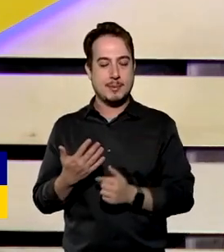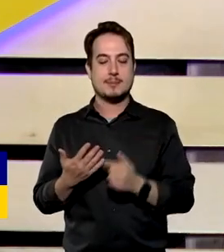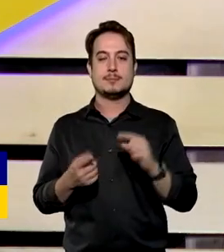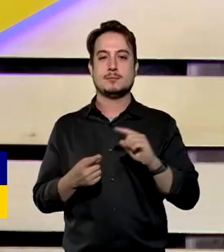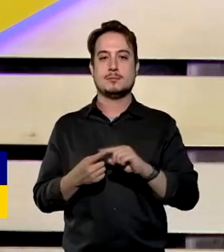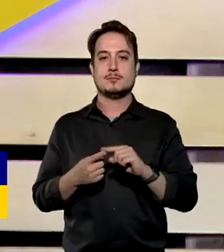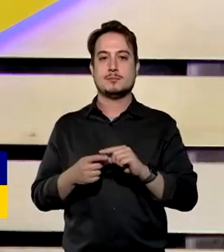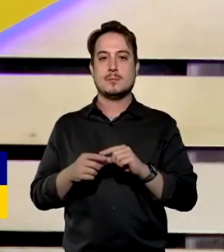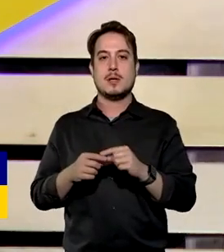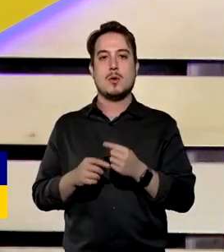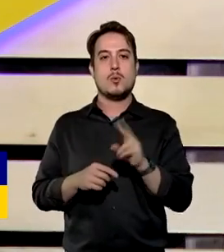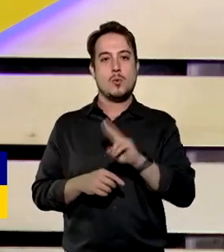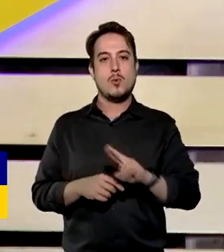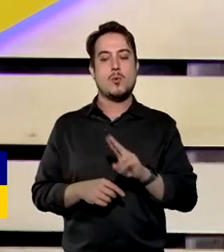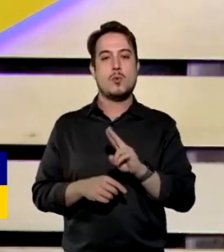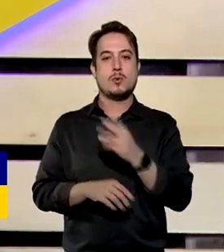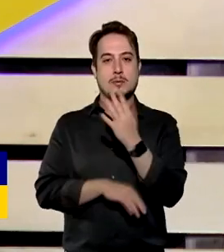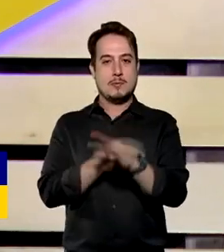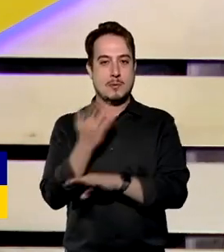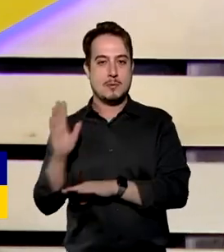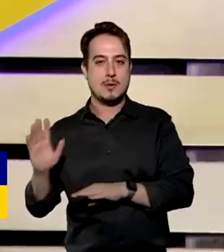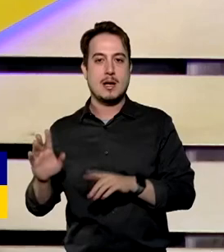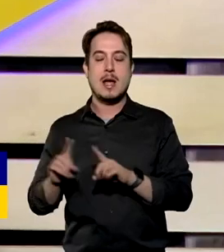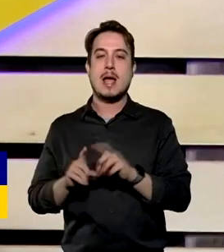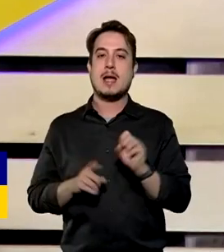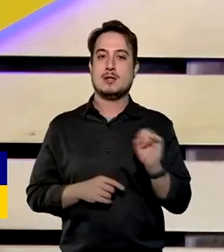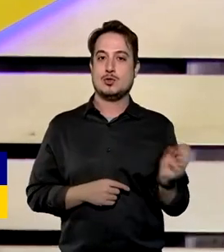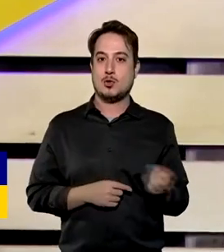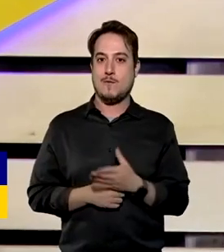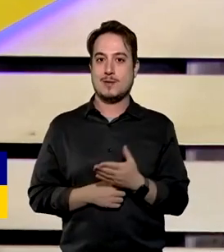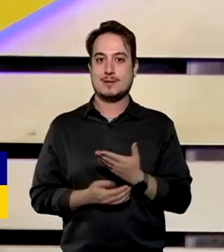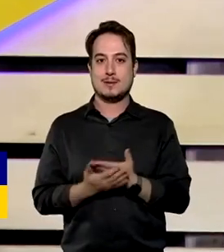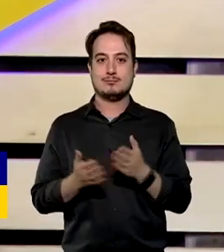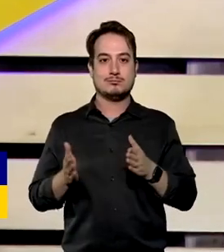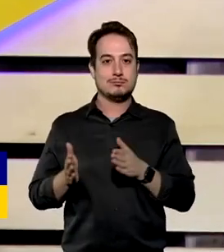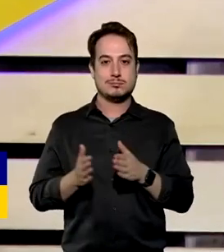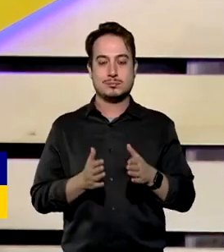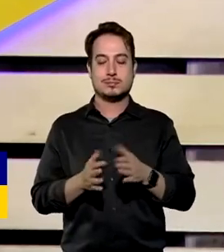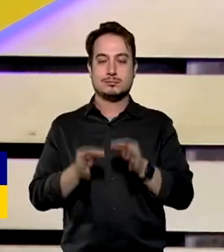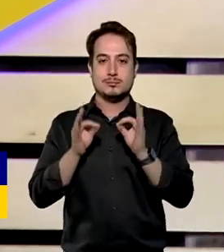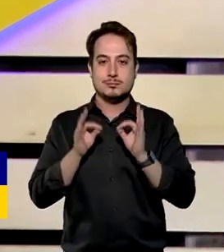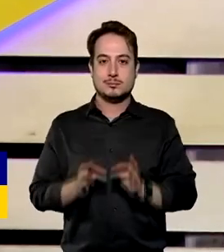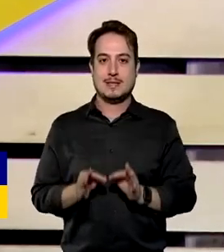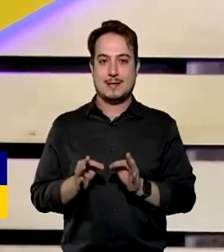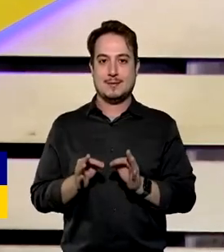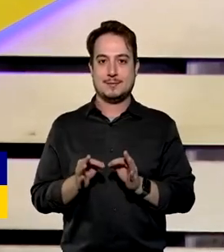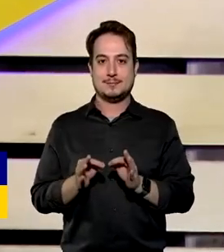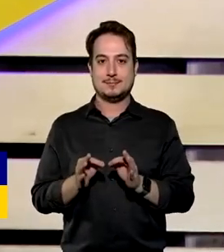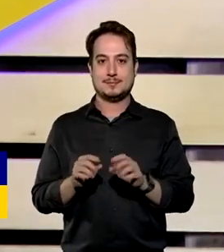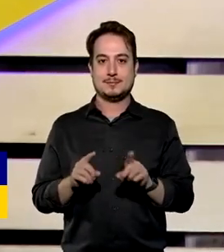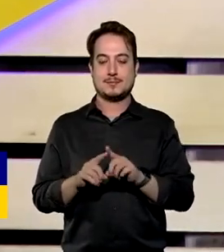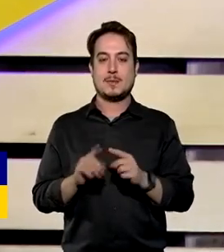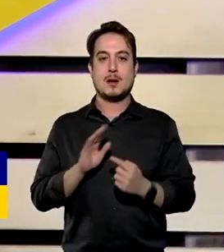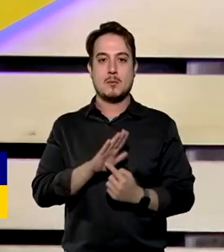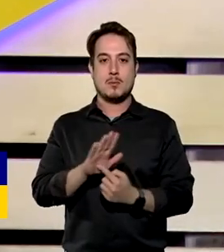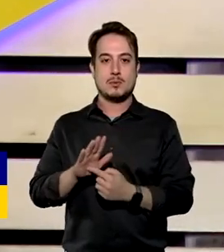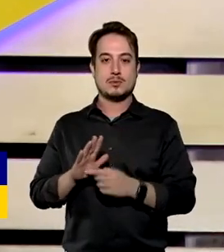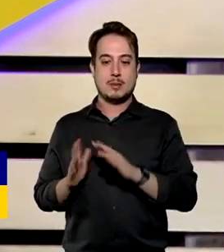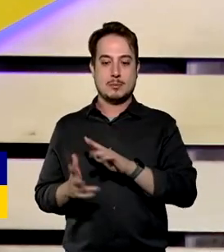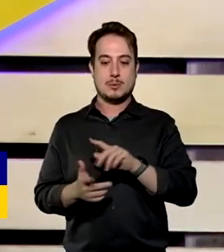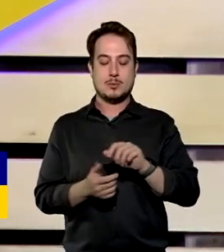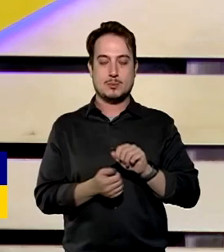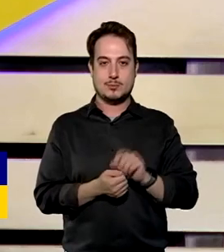mantém a cobertura verde, enfim, é a grande inovação. O grande cerne do plano safra também é mostrar para o mundo